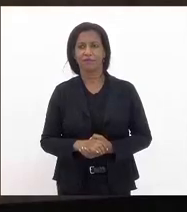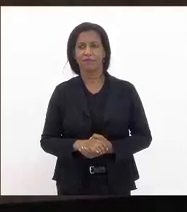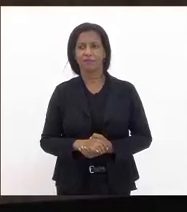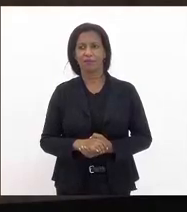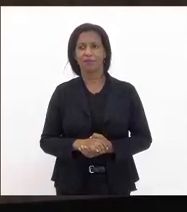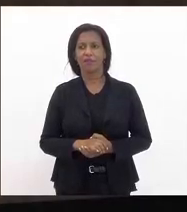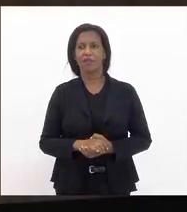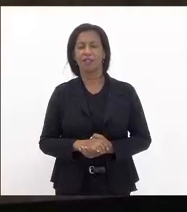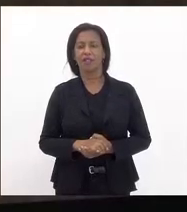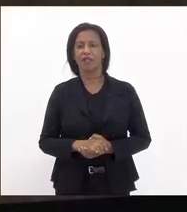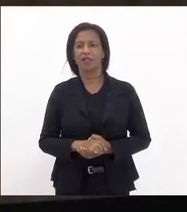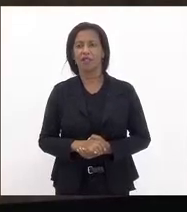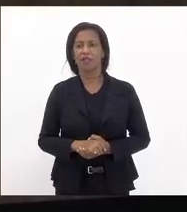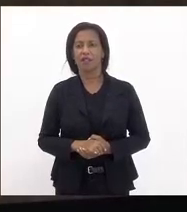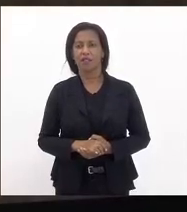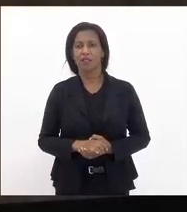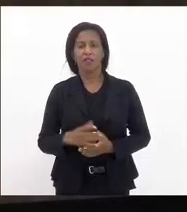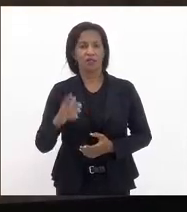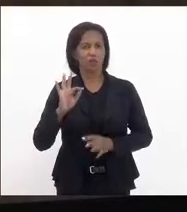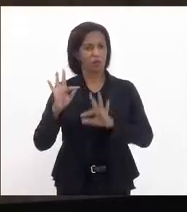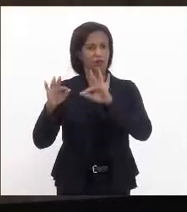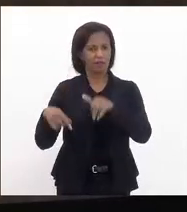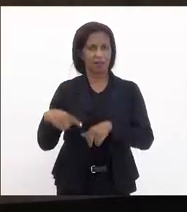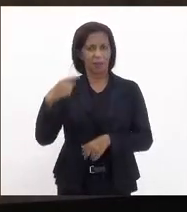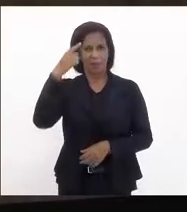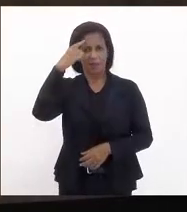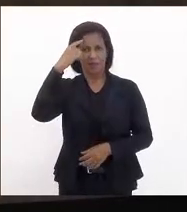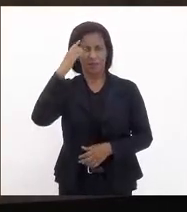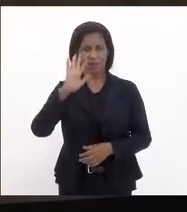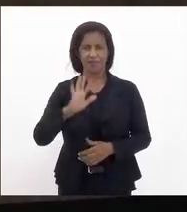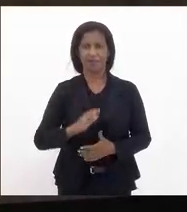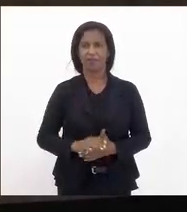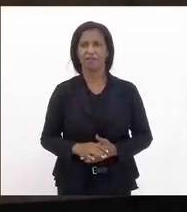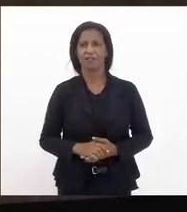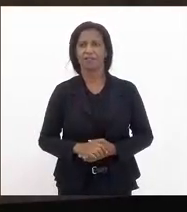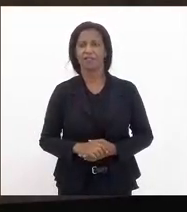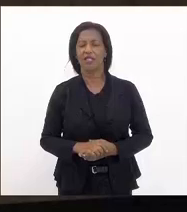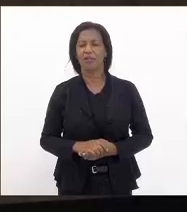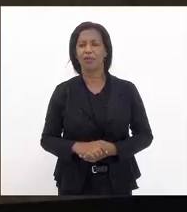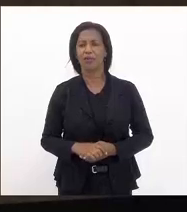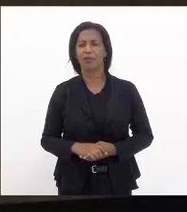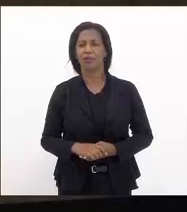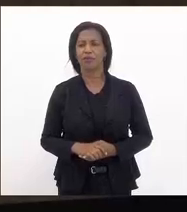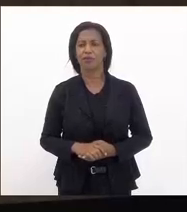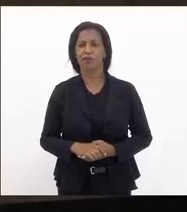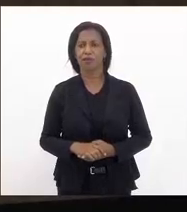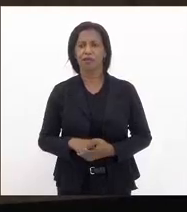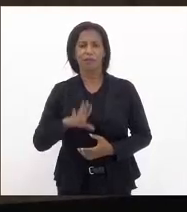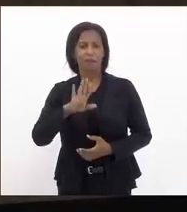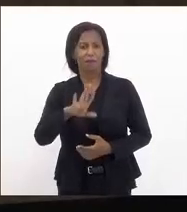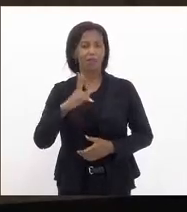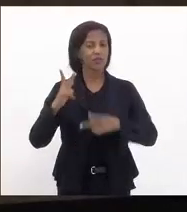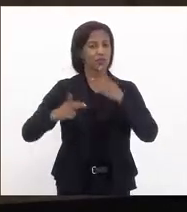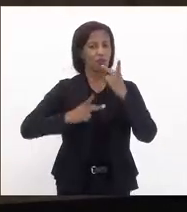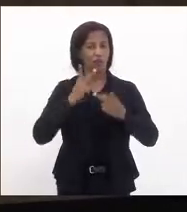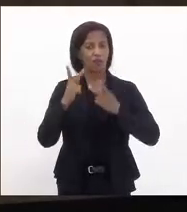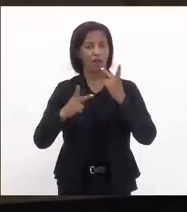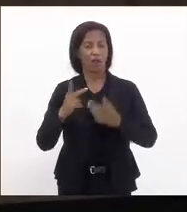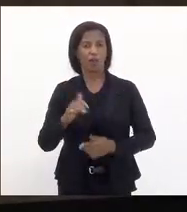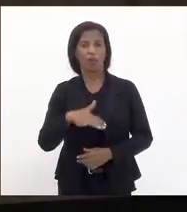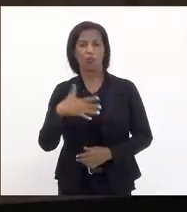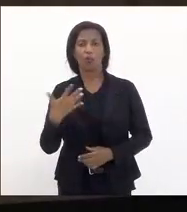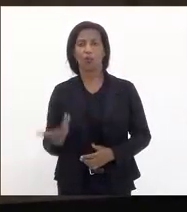terminar aqui o pensamento vou dar uma parte para o deputado Bebeto mas falar o quanto que é